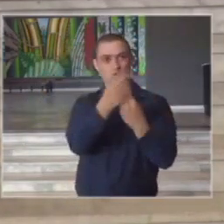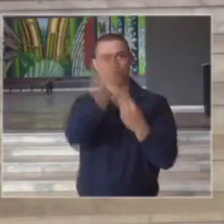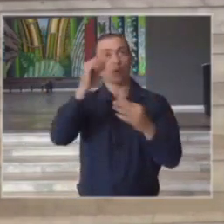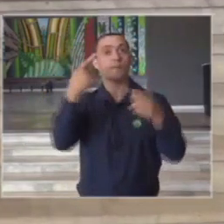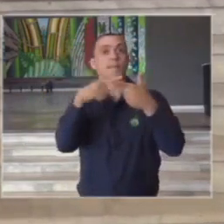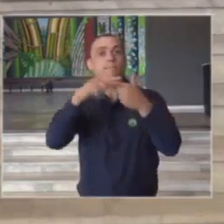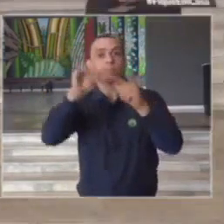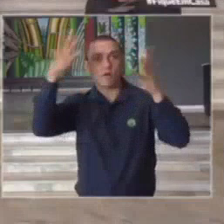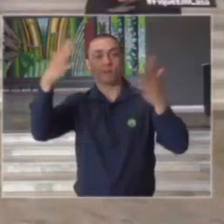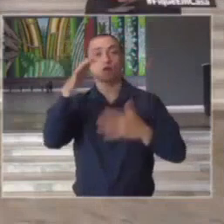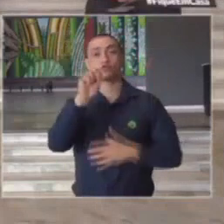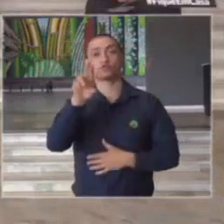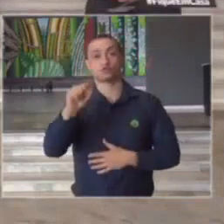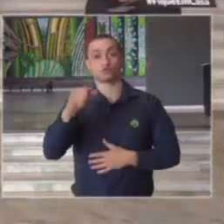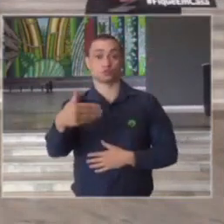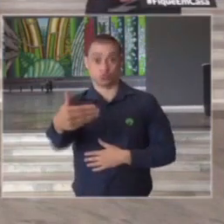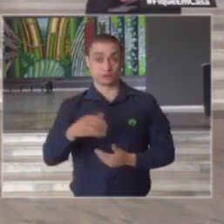Saúde